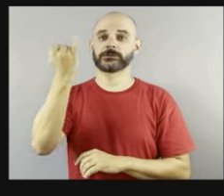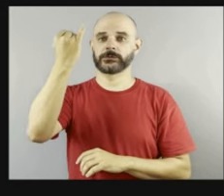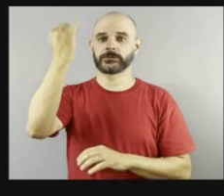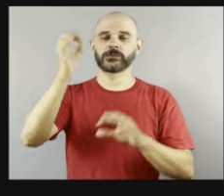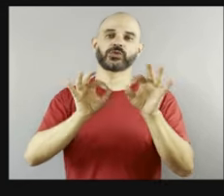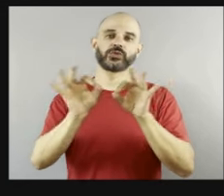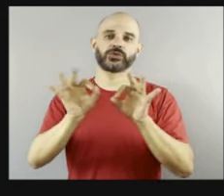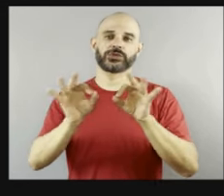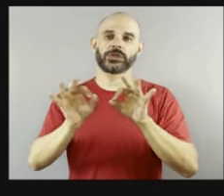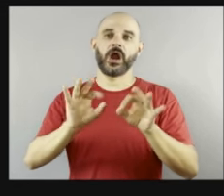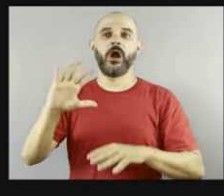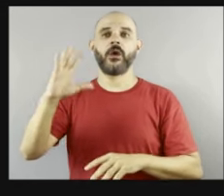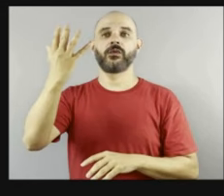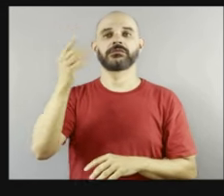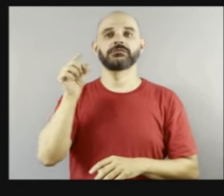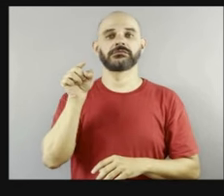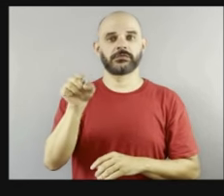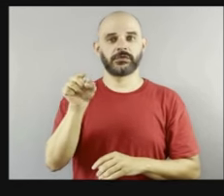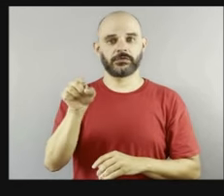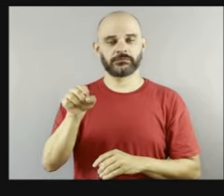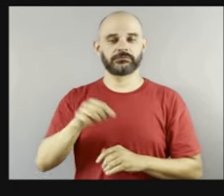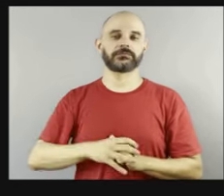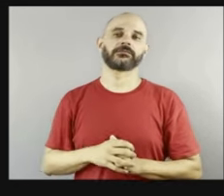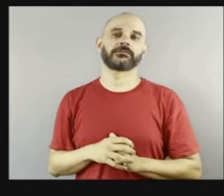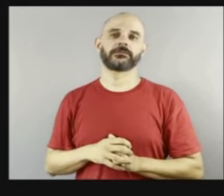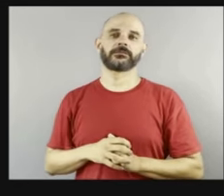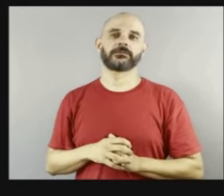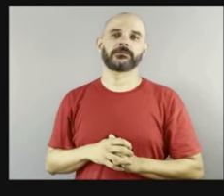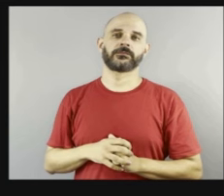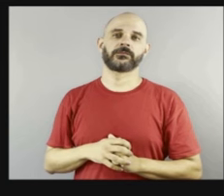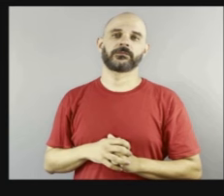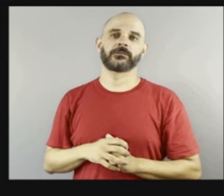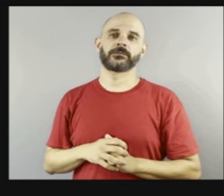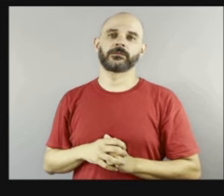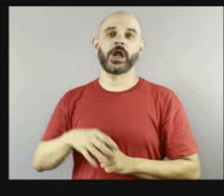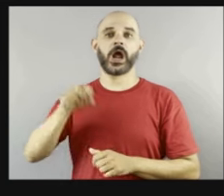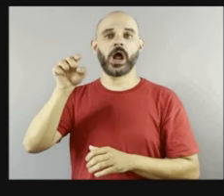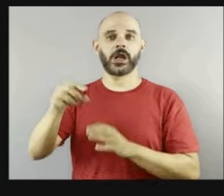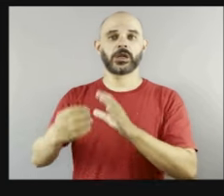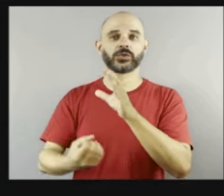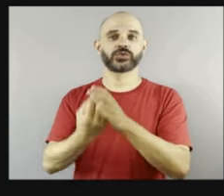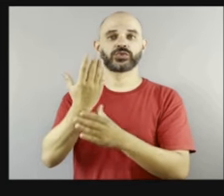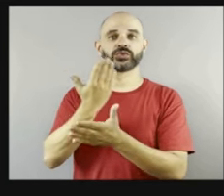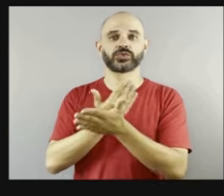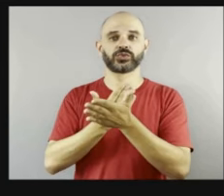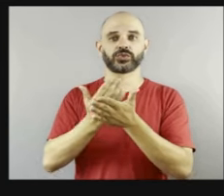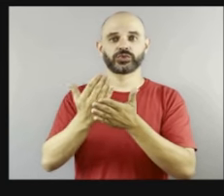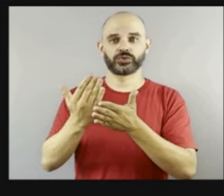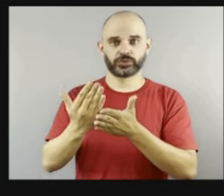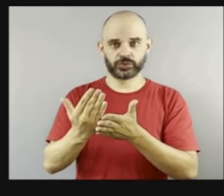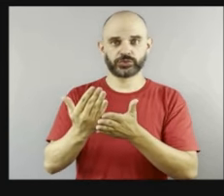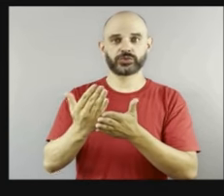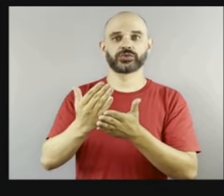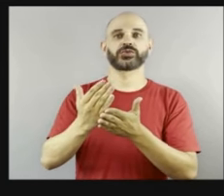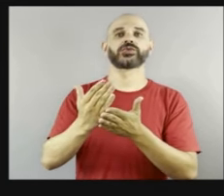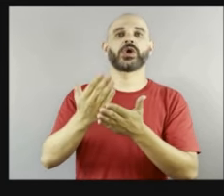No berço do academicismo, numa